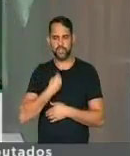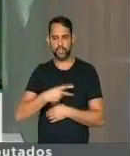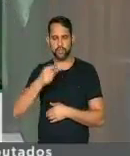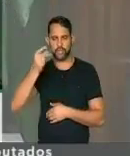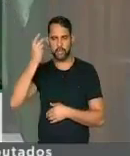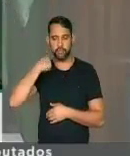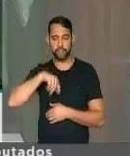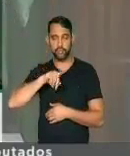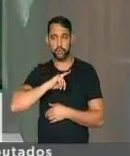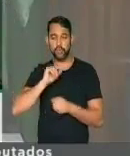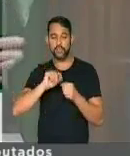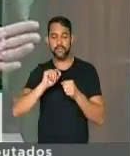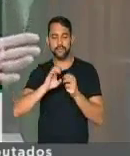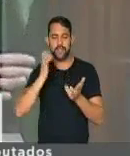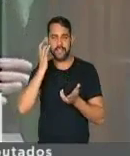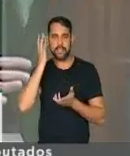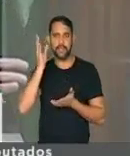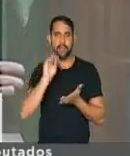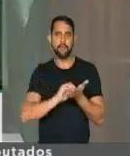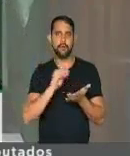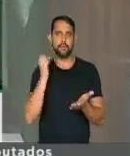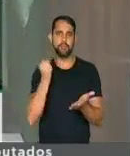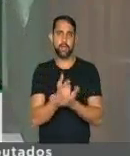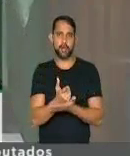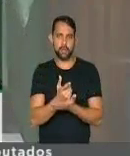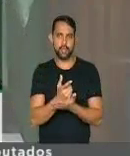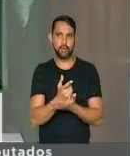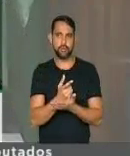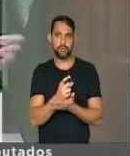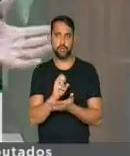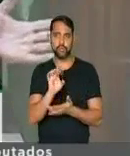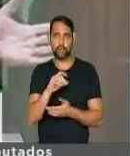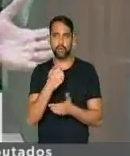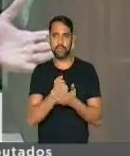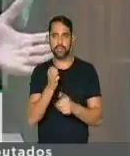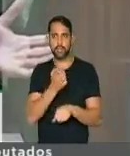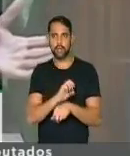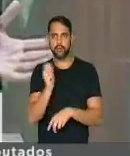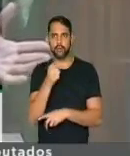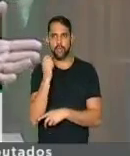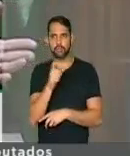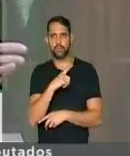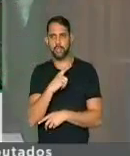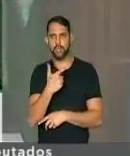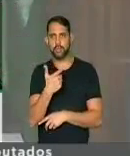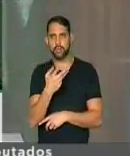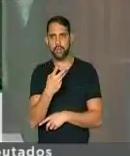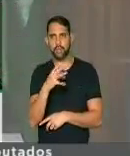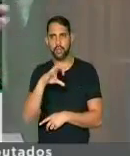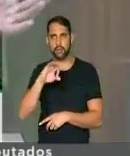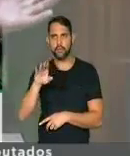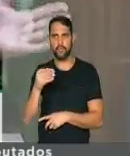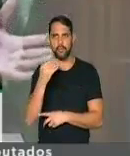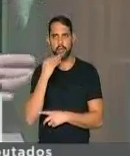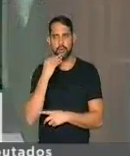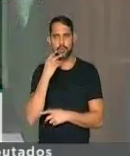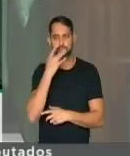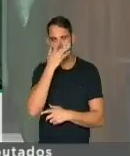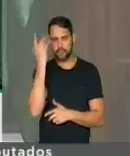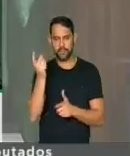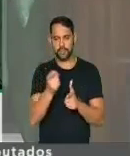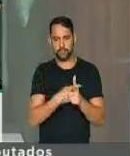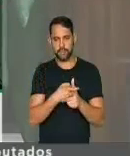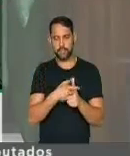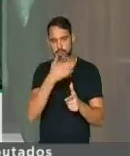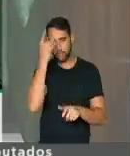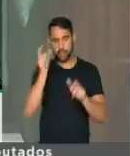aonde facilita a inadimplência. Só o Rio Grande do Sul tem 39 bilhões de inadimplentes,